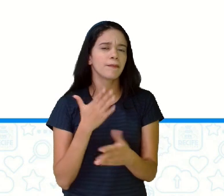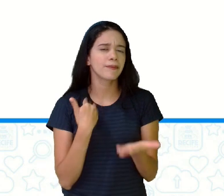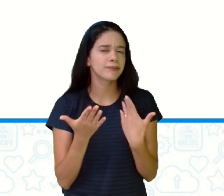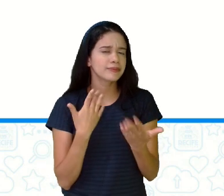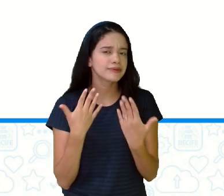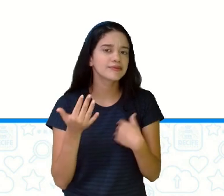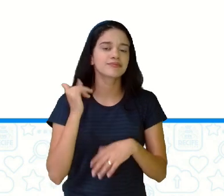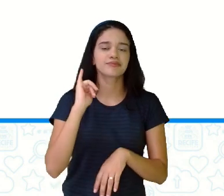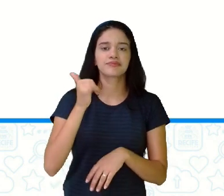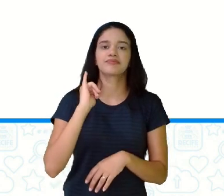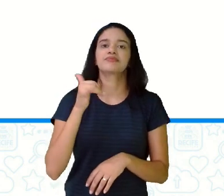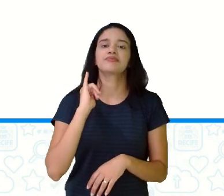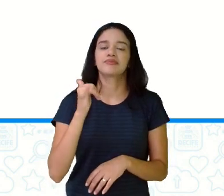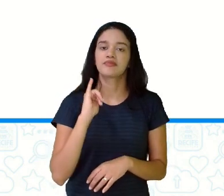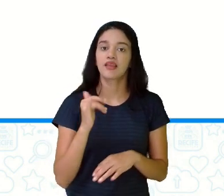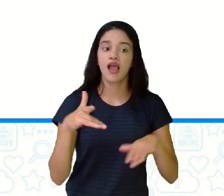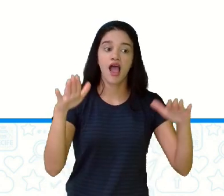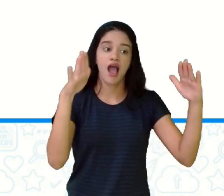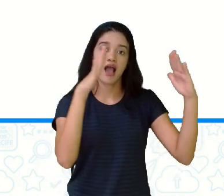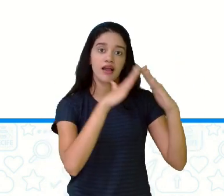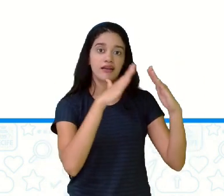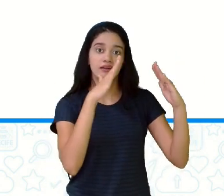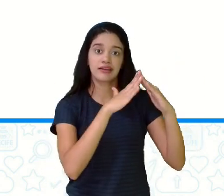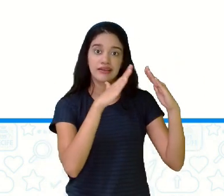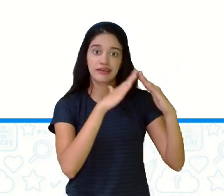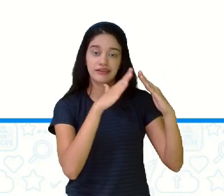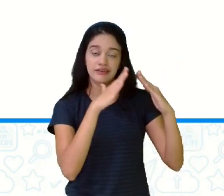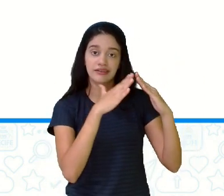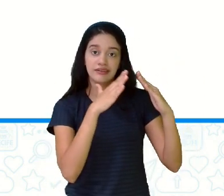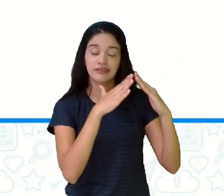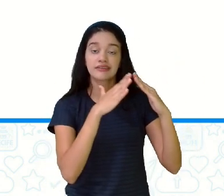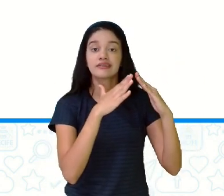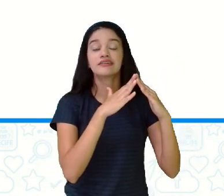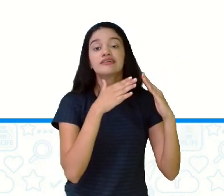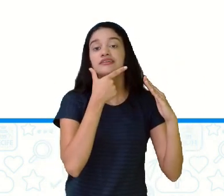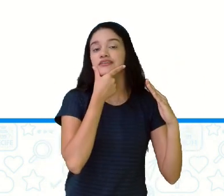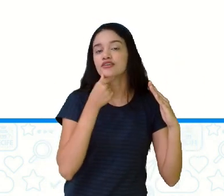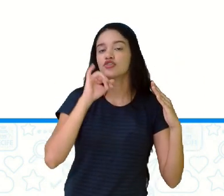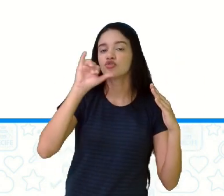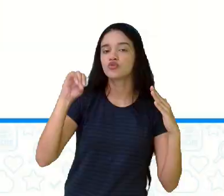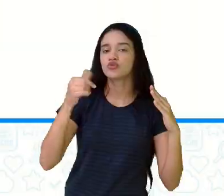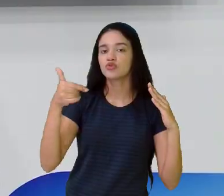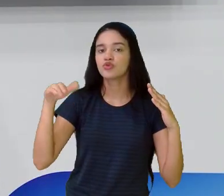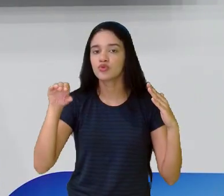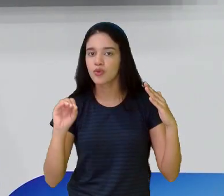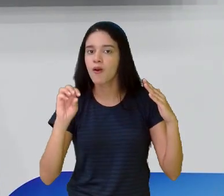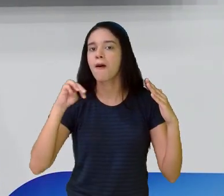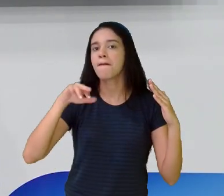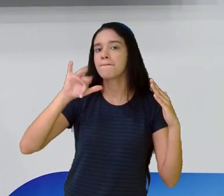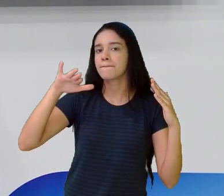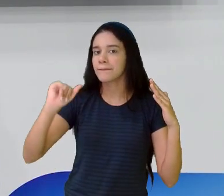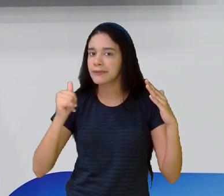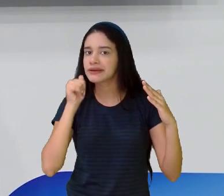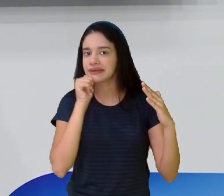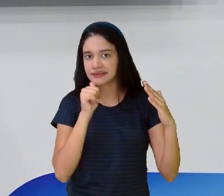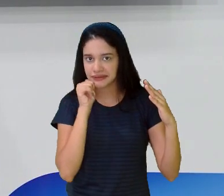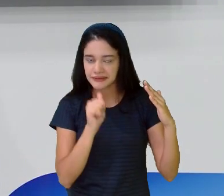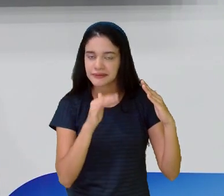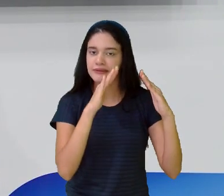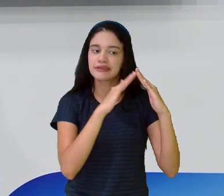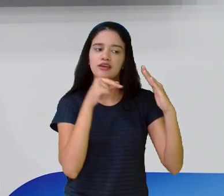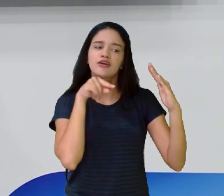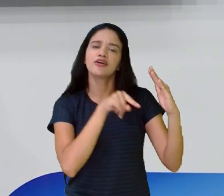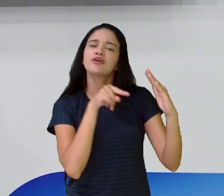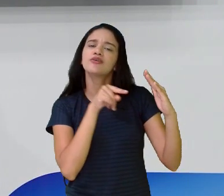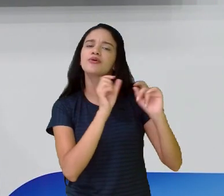De que era feita a casa que os irmãos João e Maria encontraram na floresta. Ih, eu já falei. Aqui, estava conversando sobre isso.